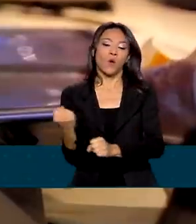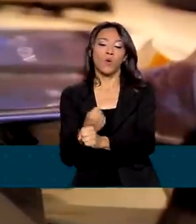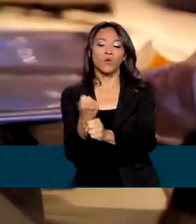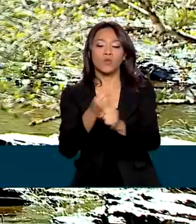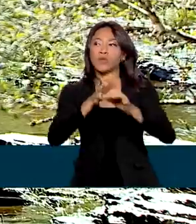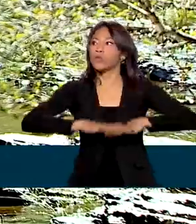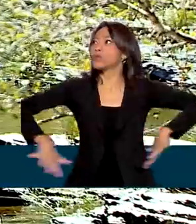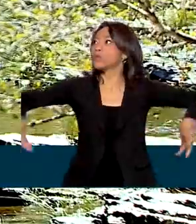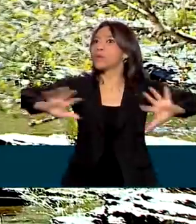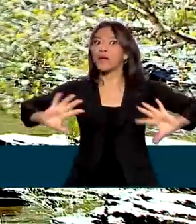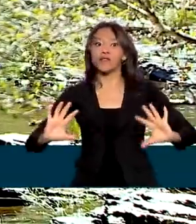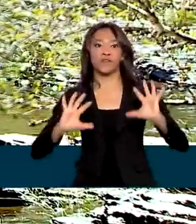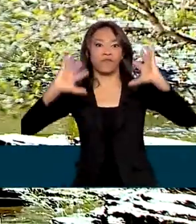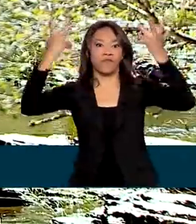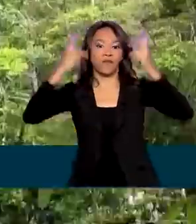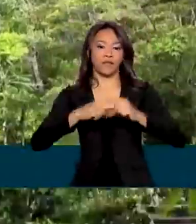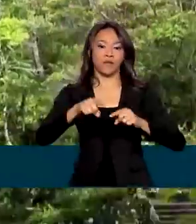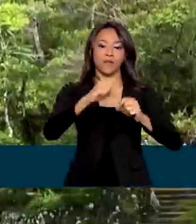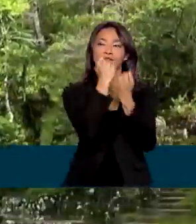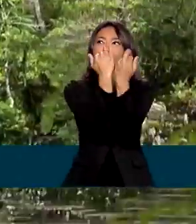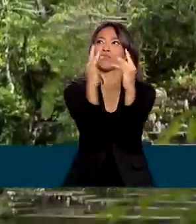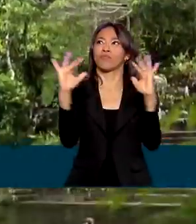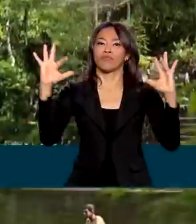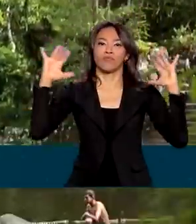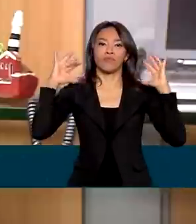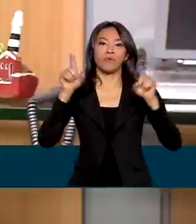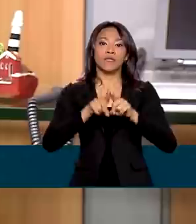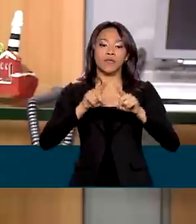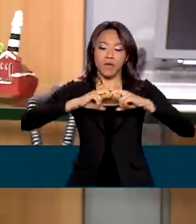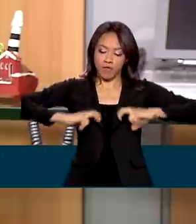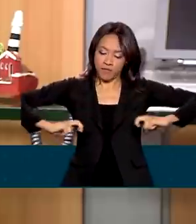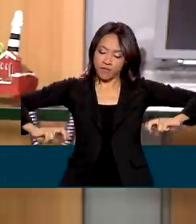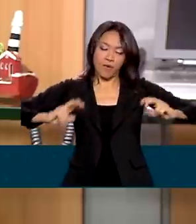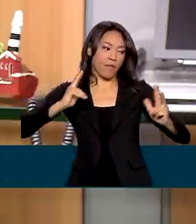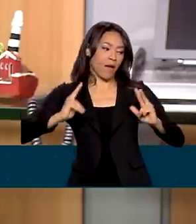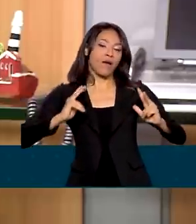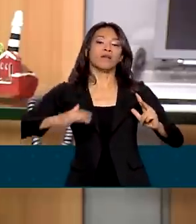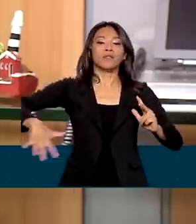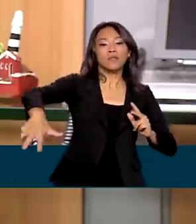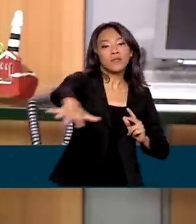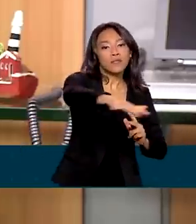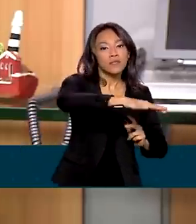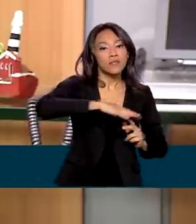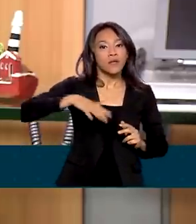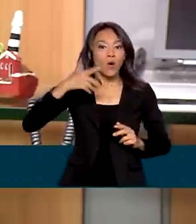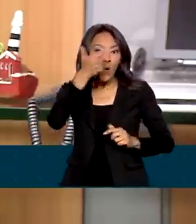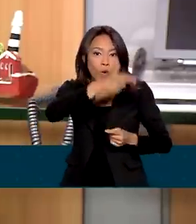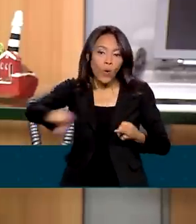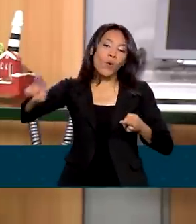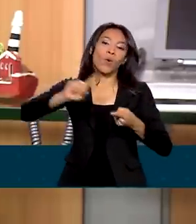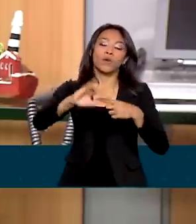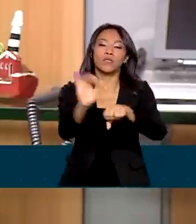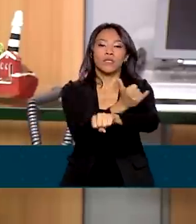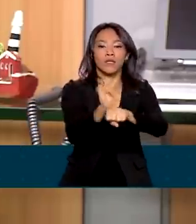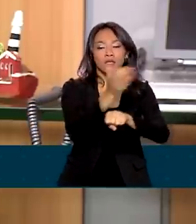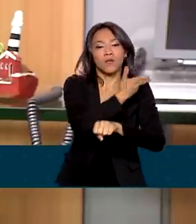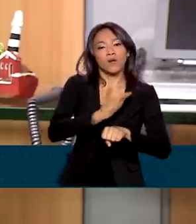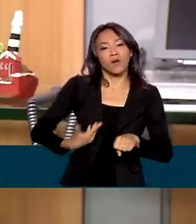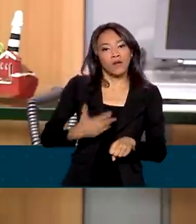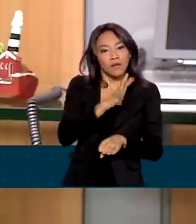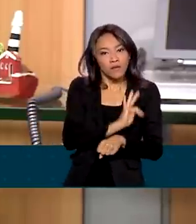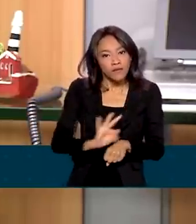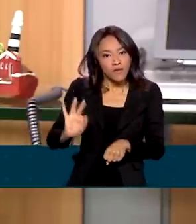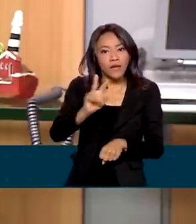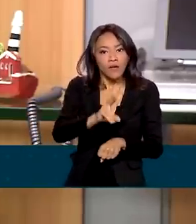espaços de eventos, de parques e praças públicas. Outra iniciativa do governo federal desenvolvida neste ano, que